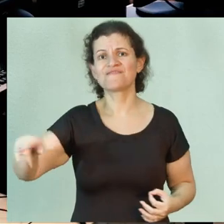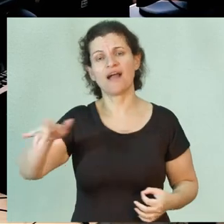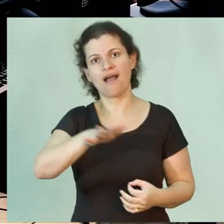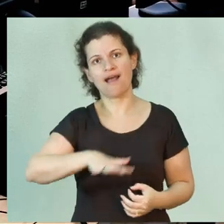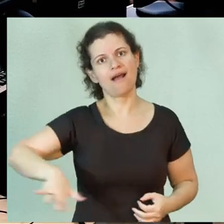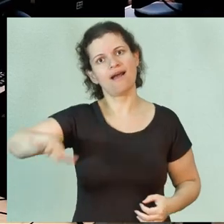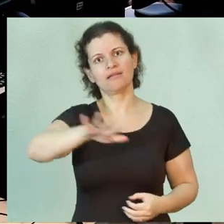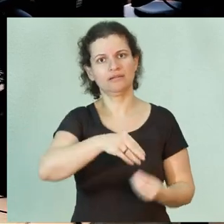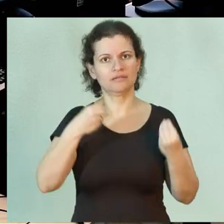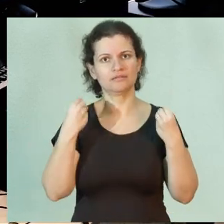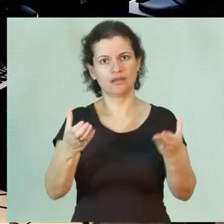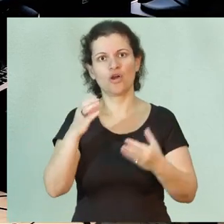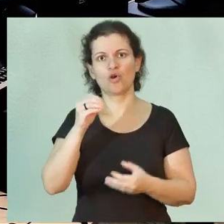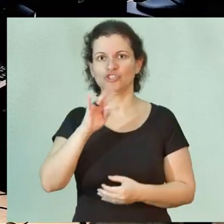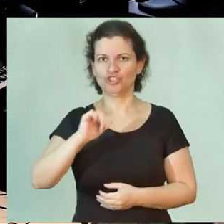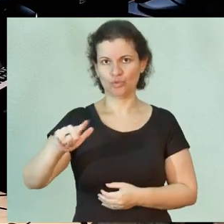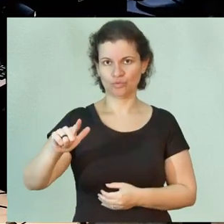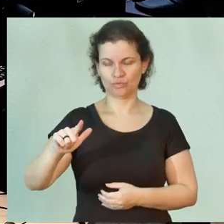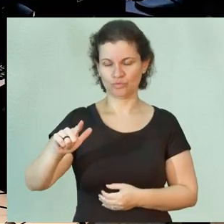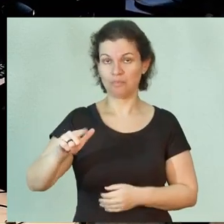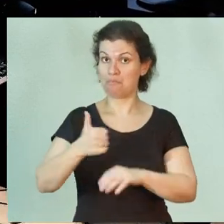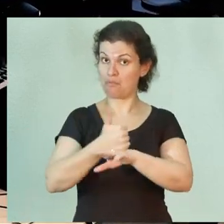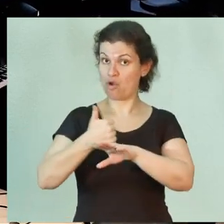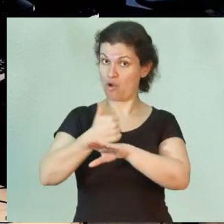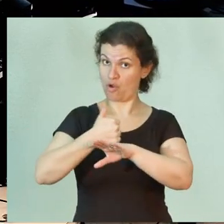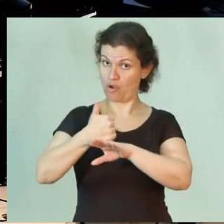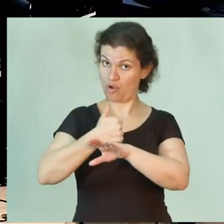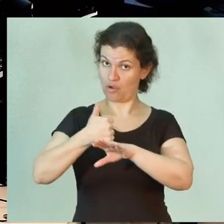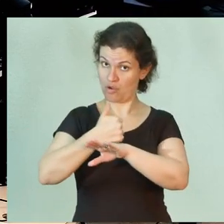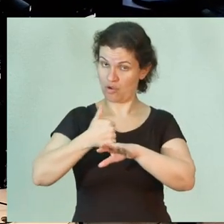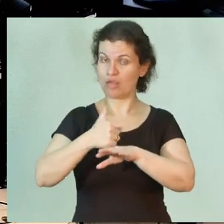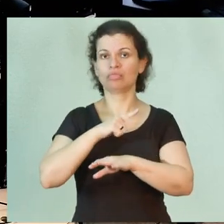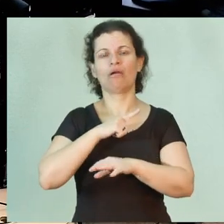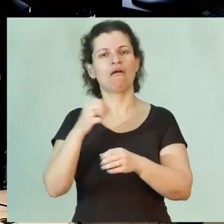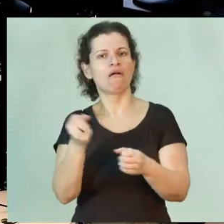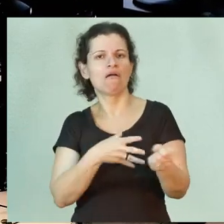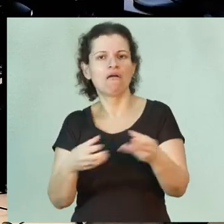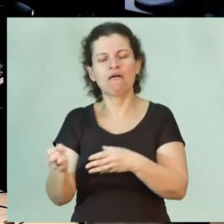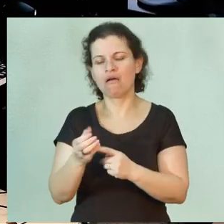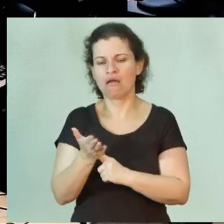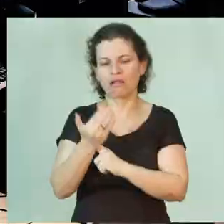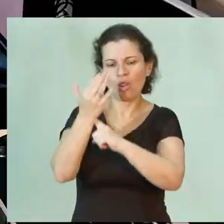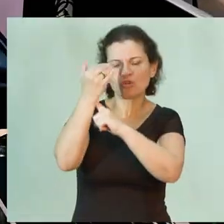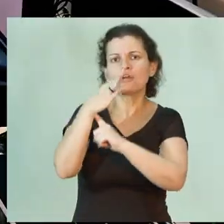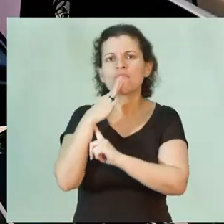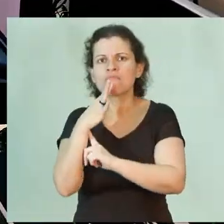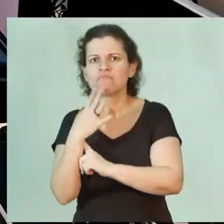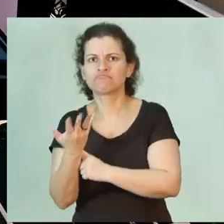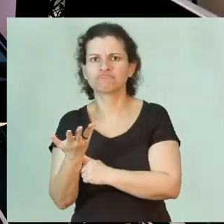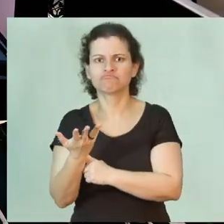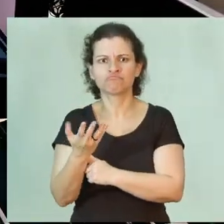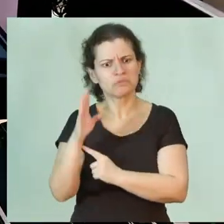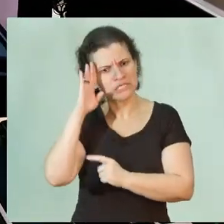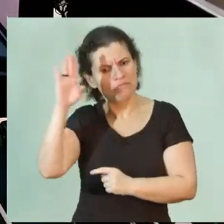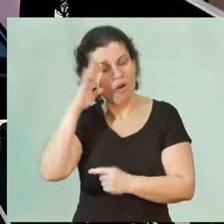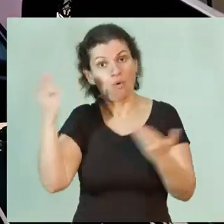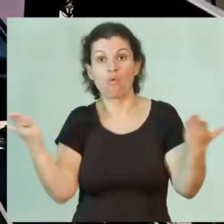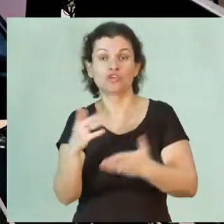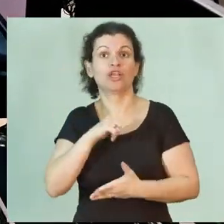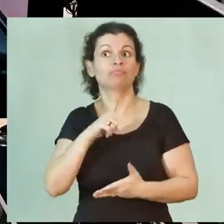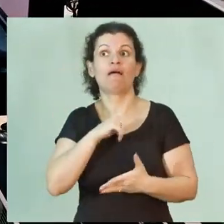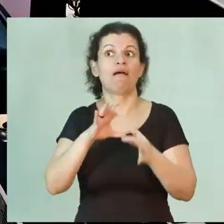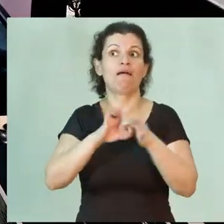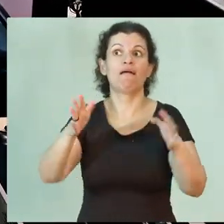oferecidas pelo Cotil. Um profissional que esteja atualizado com as tecnologias, com as principais tecnologias do mercado,